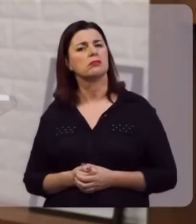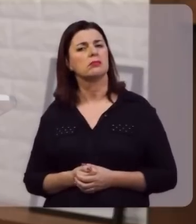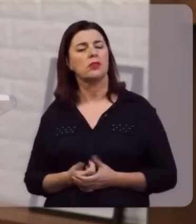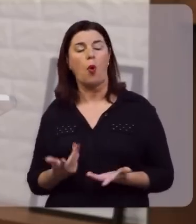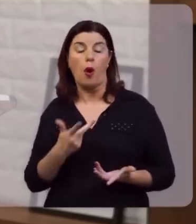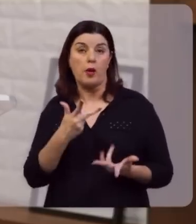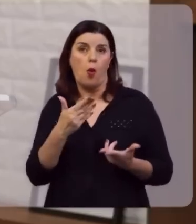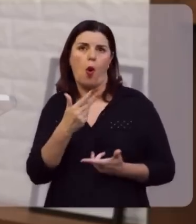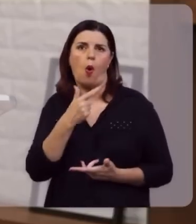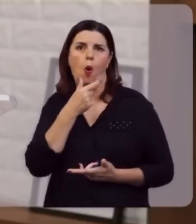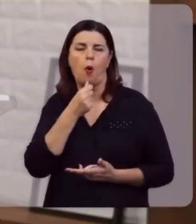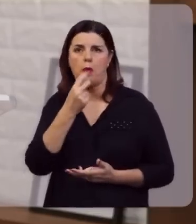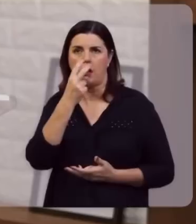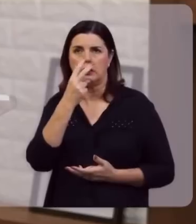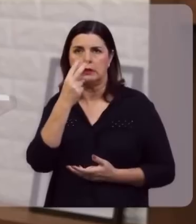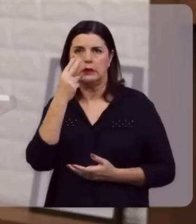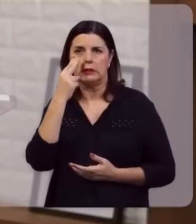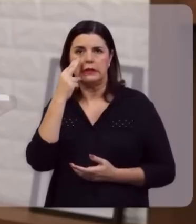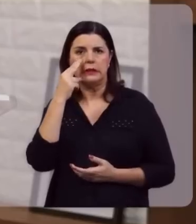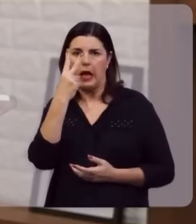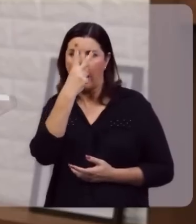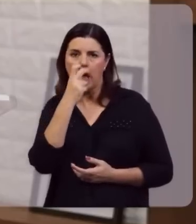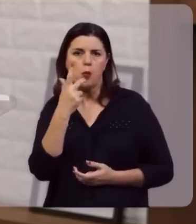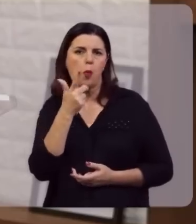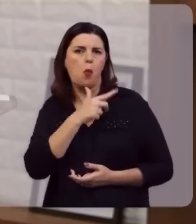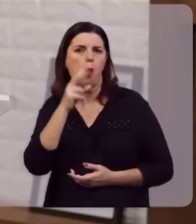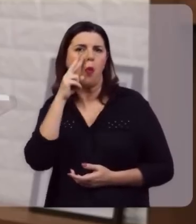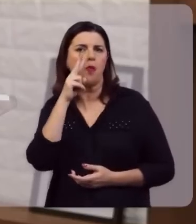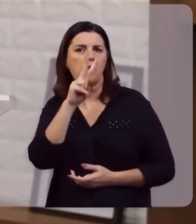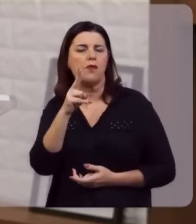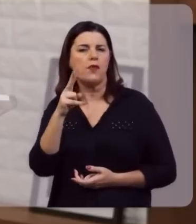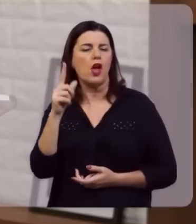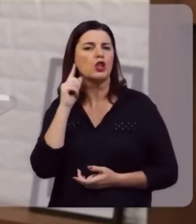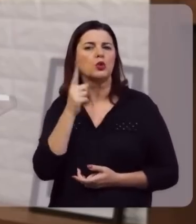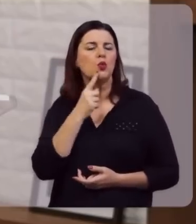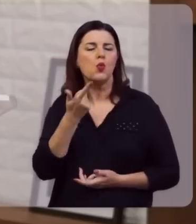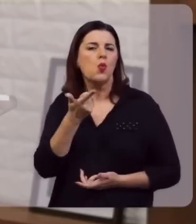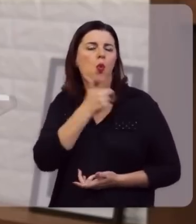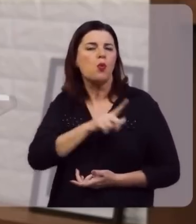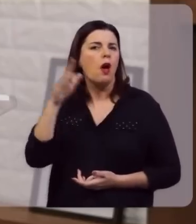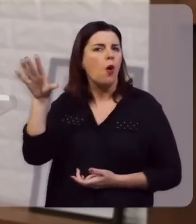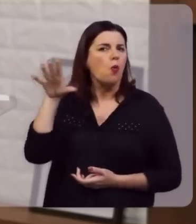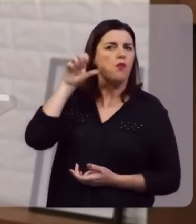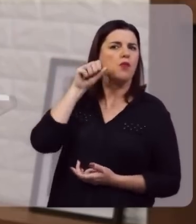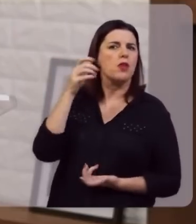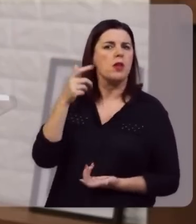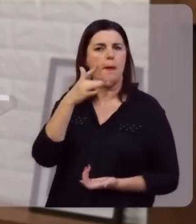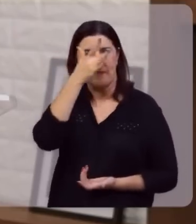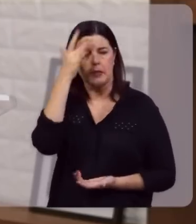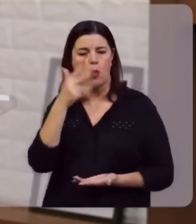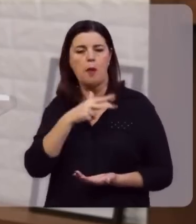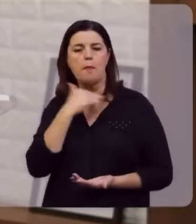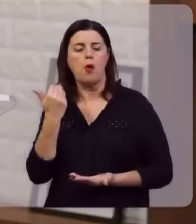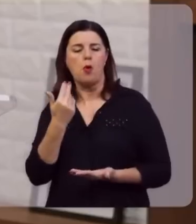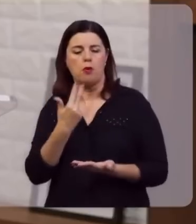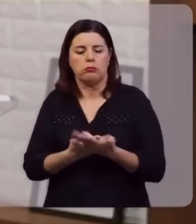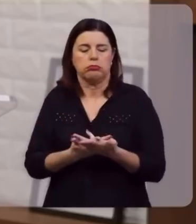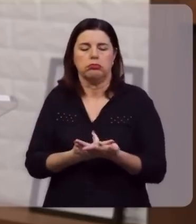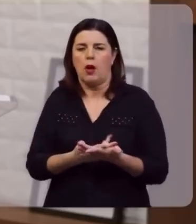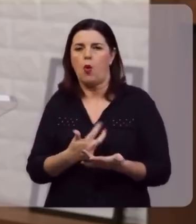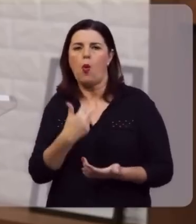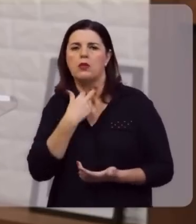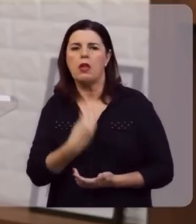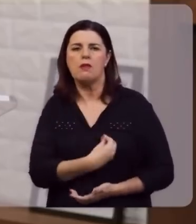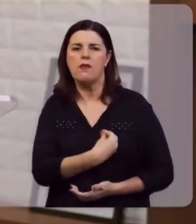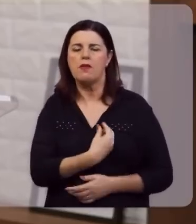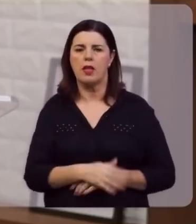como um cego não consegue ver, como um surdo não consegue ouvir, como um morto não consegue viver, mas é maravilhoso